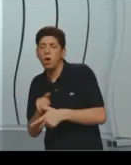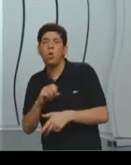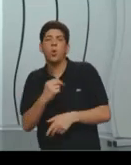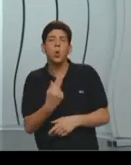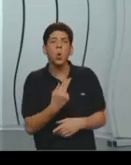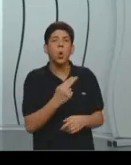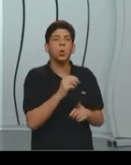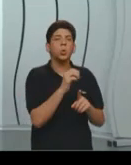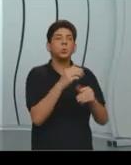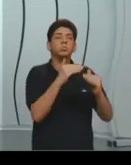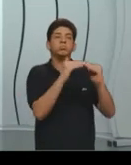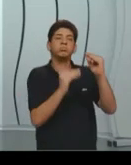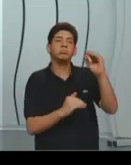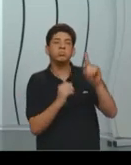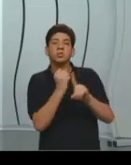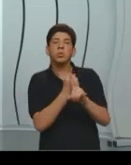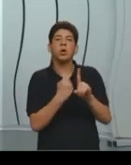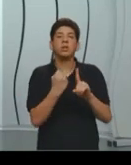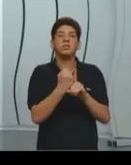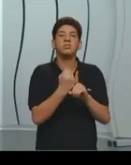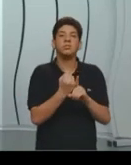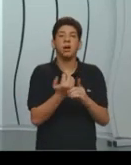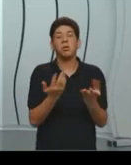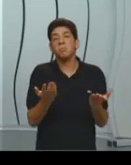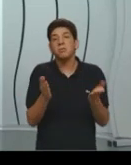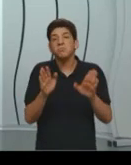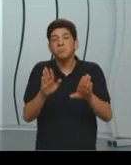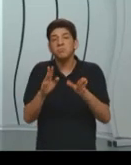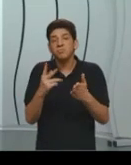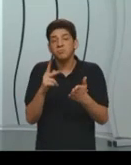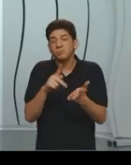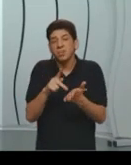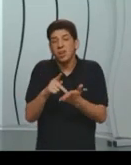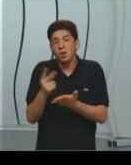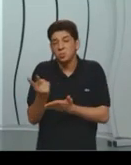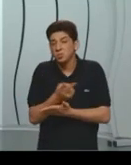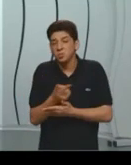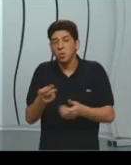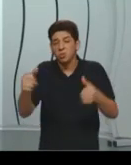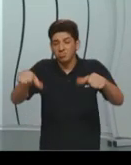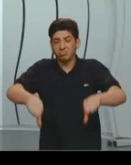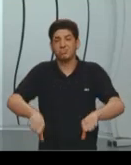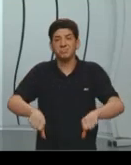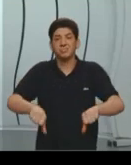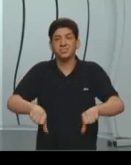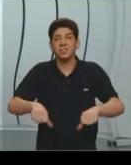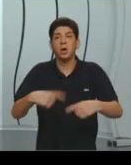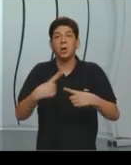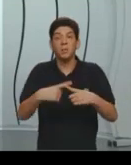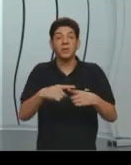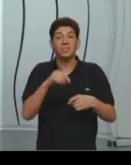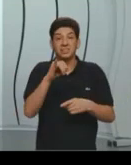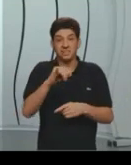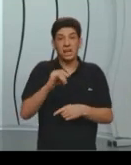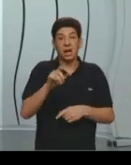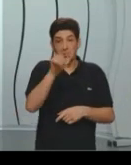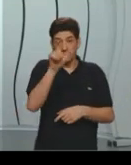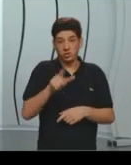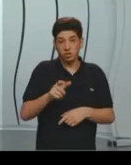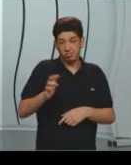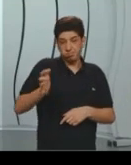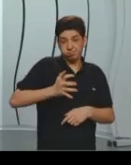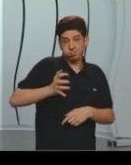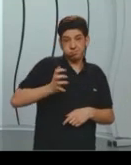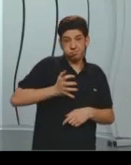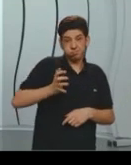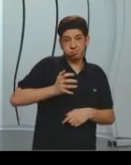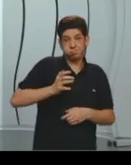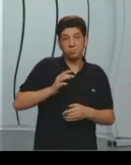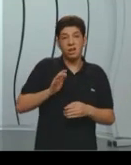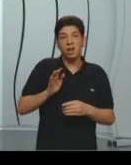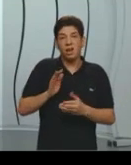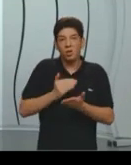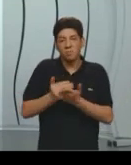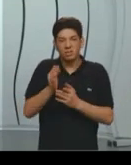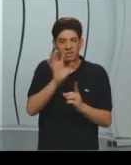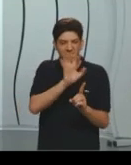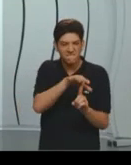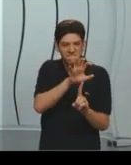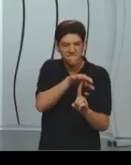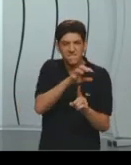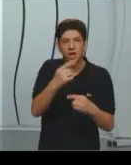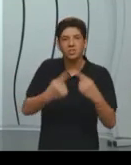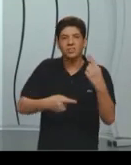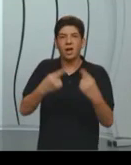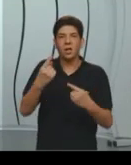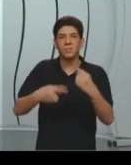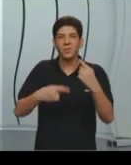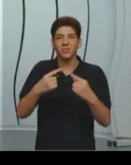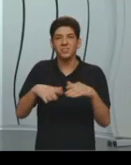Na prática, é a mesma coisa, porque quando a pessoa tem muito dinheiro, ela começa a interferir, ela começa a financiar campanhas políticas, e isso a gente chama de corrupção